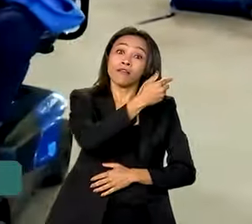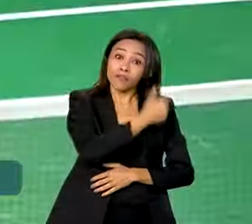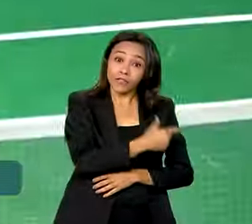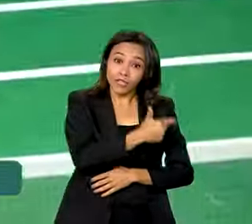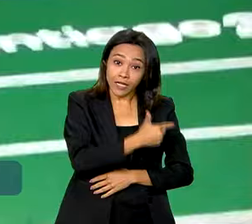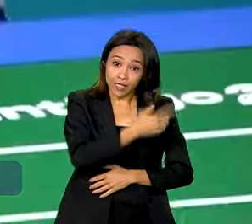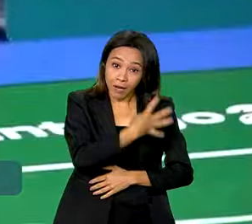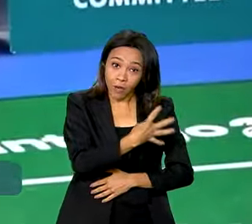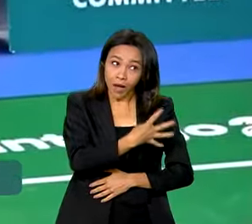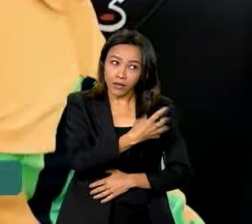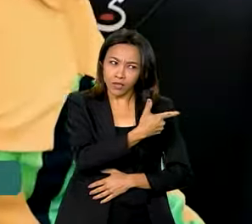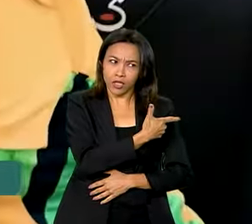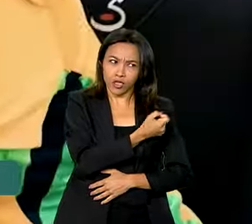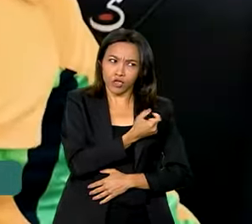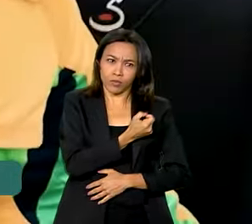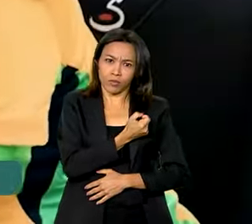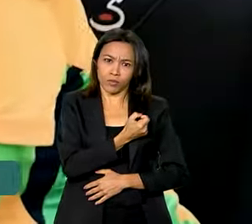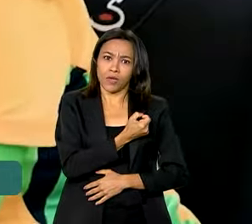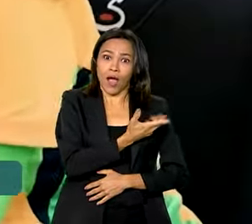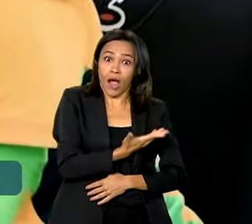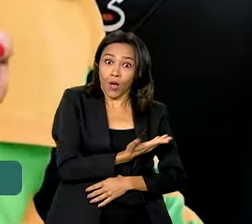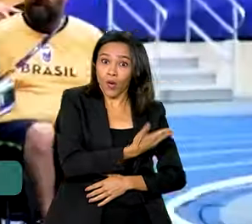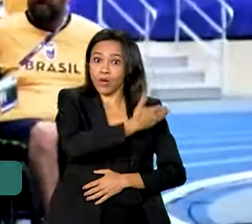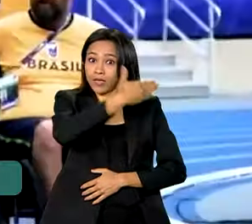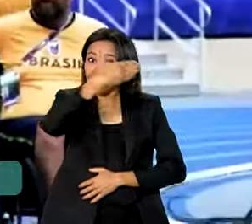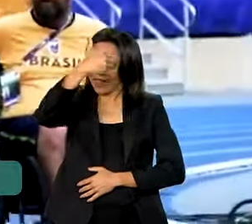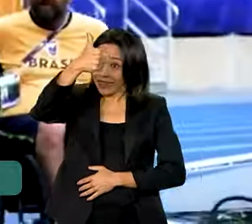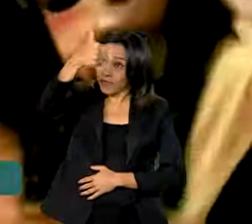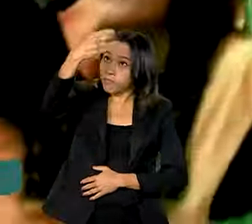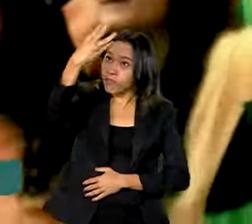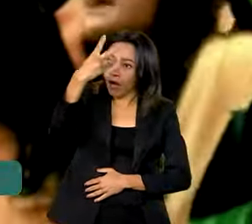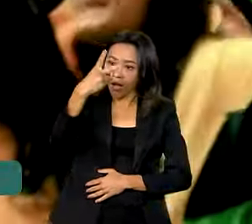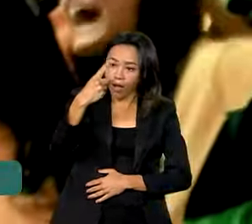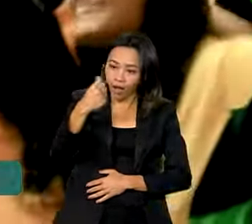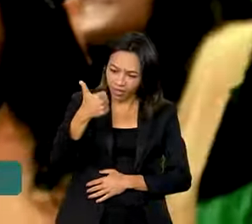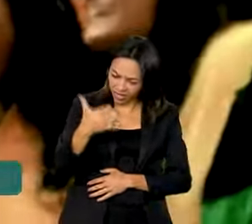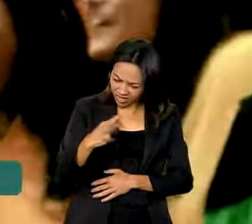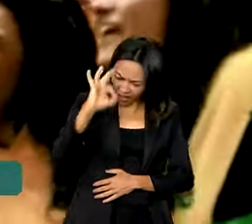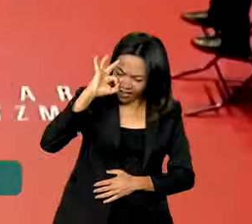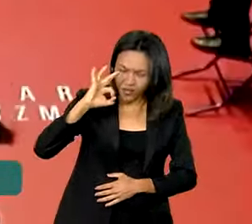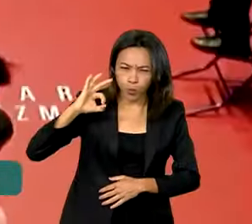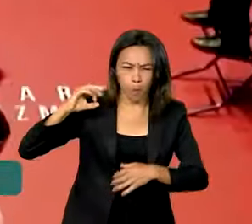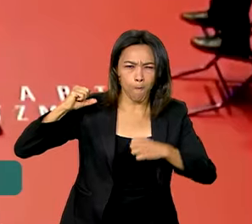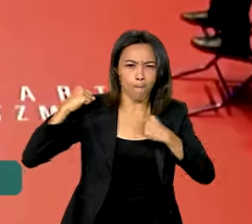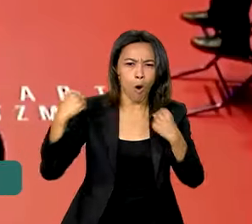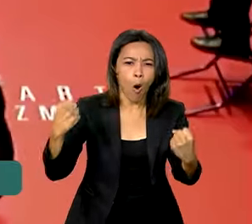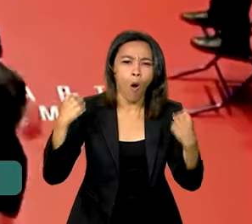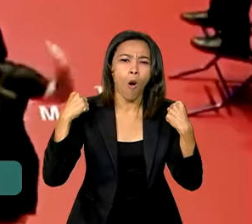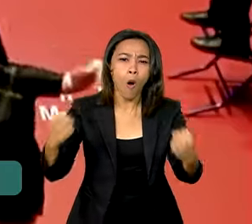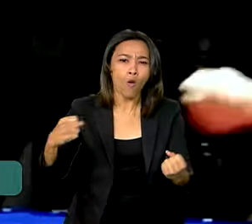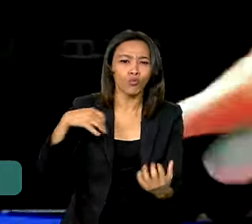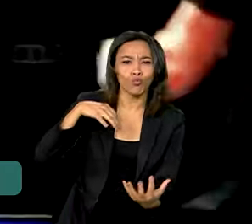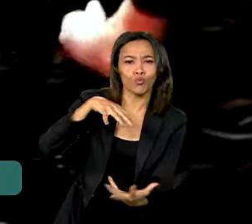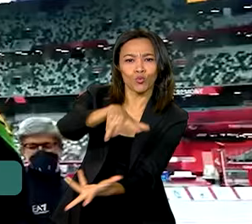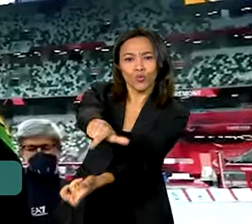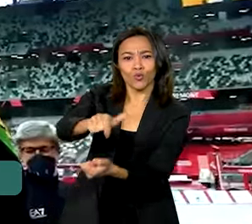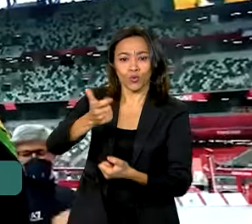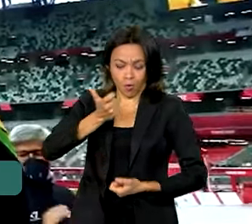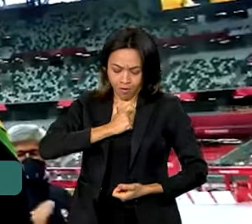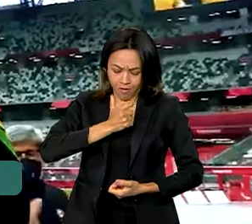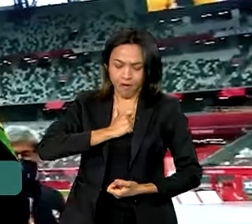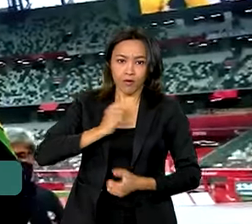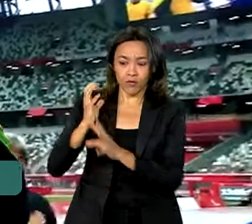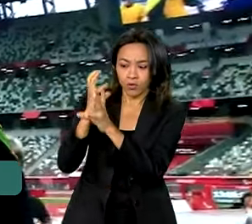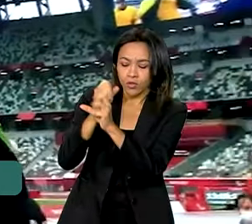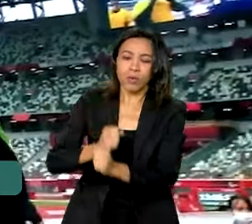posição no ano 2000 e passou a figurar entre as 10 principais potências do mundo no quadro geral, com um total de